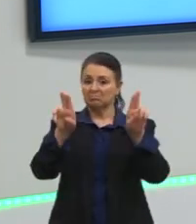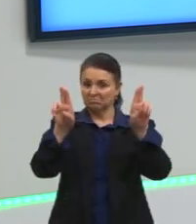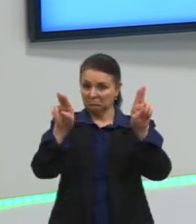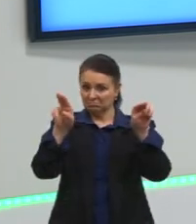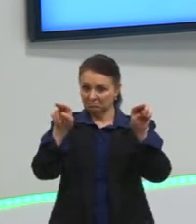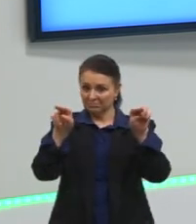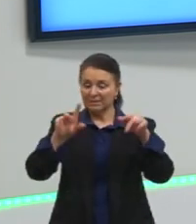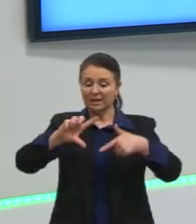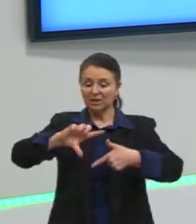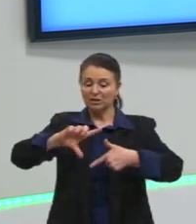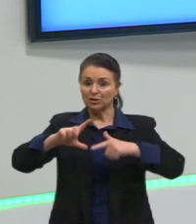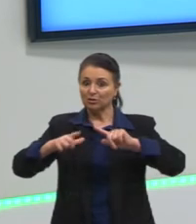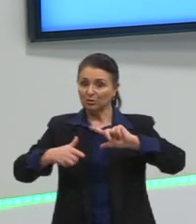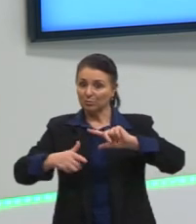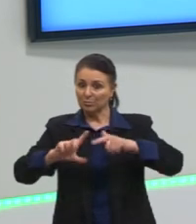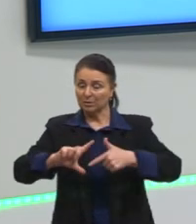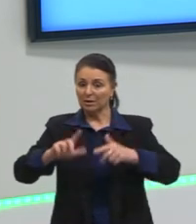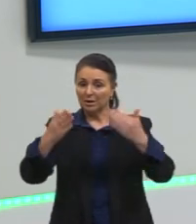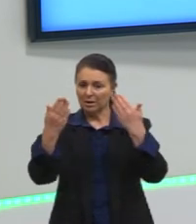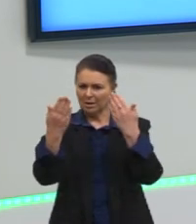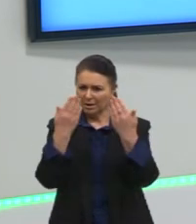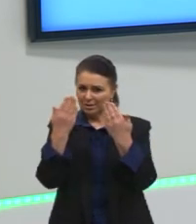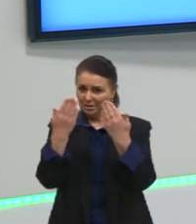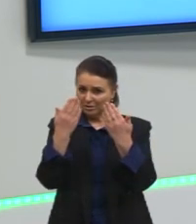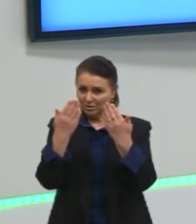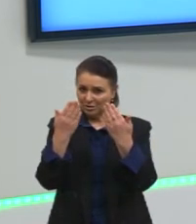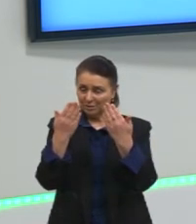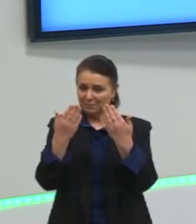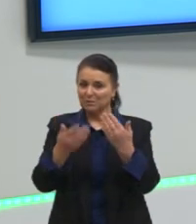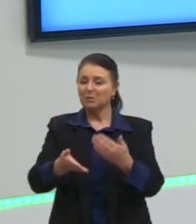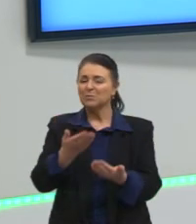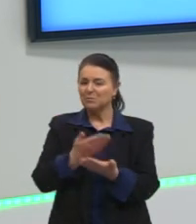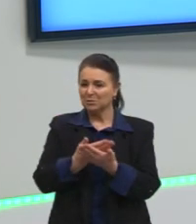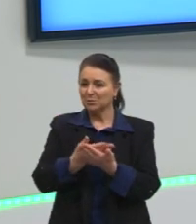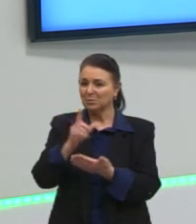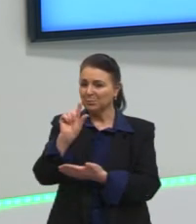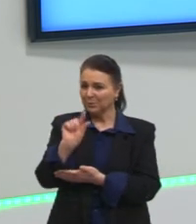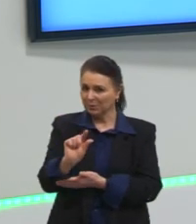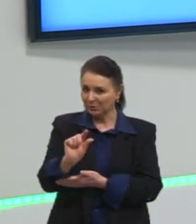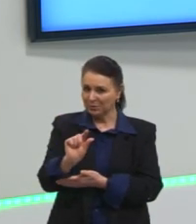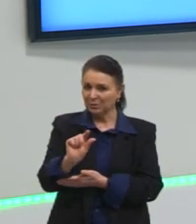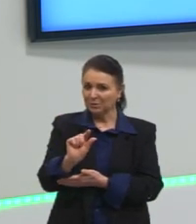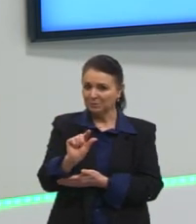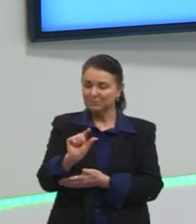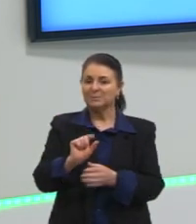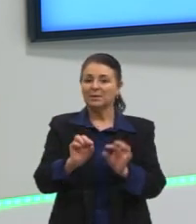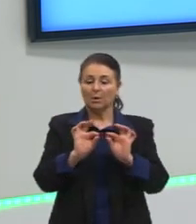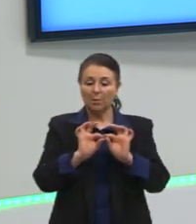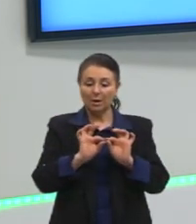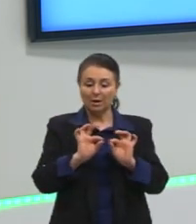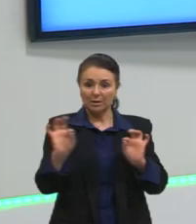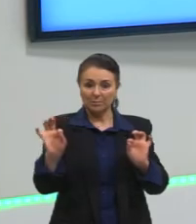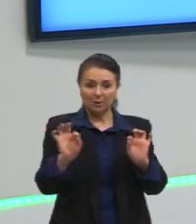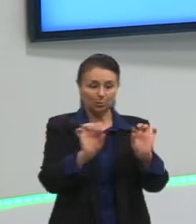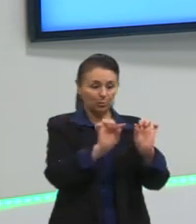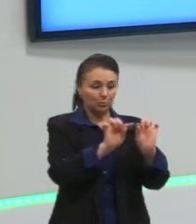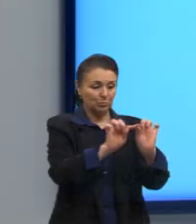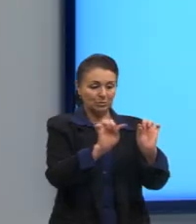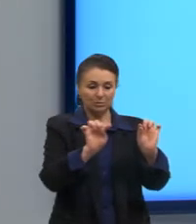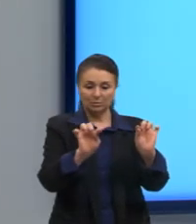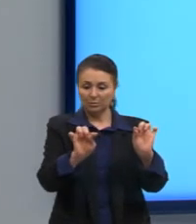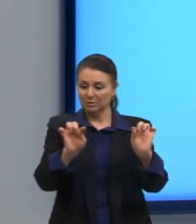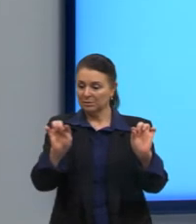analítica. Então, nós vamos ver brevemente o que que é essa condição de alinhamento para três pontinhos.